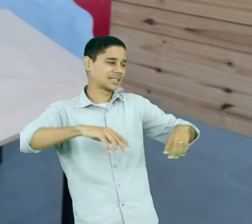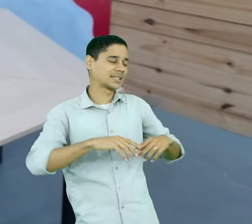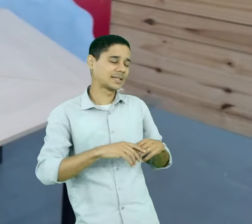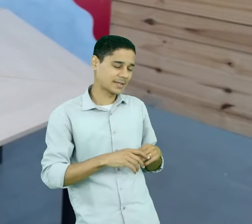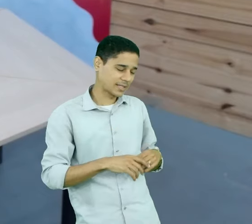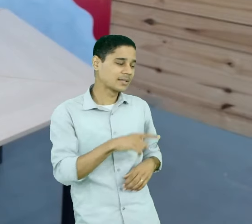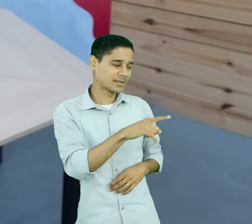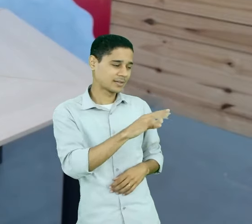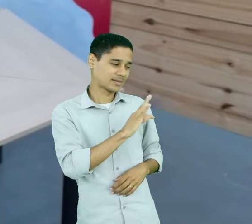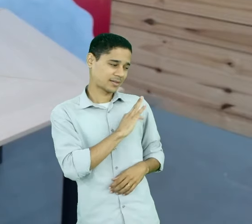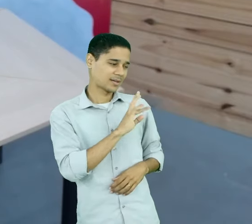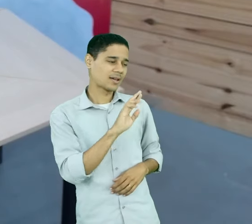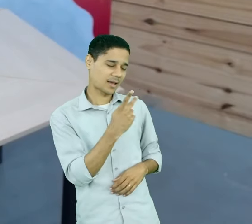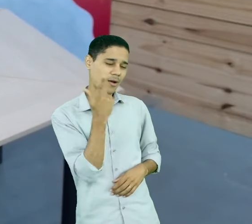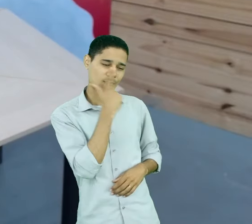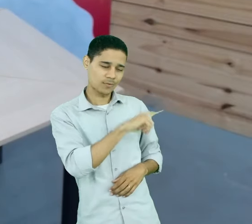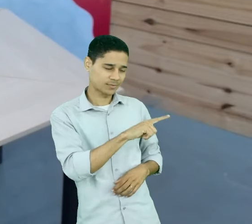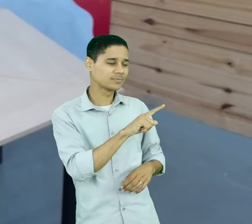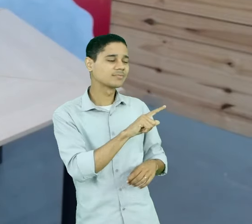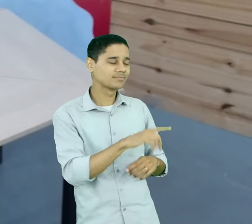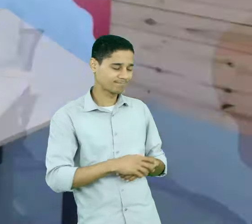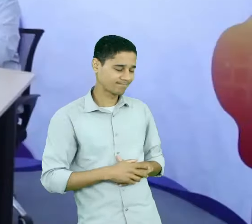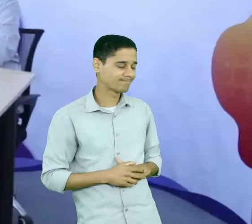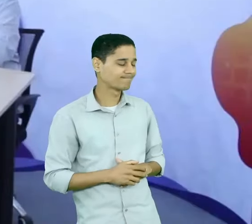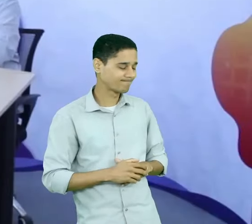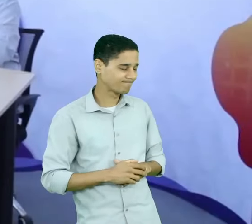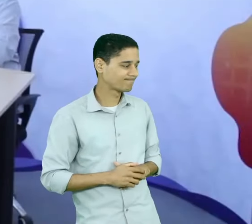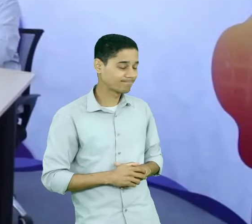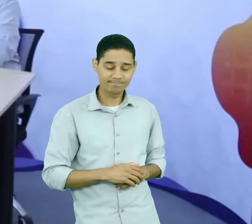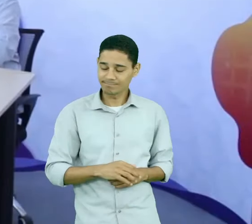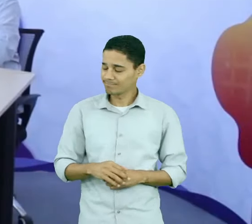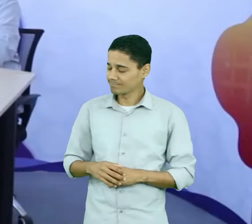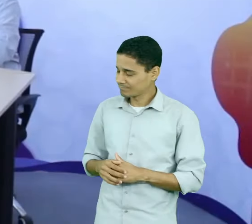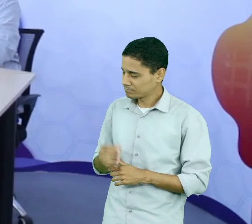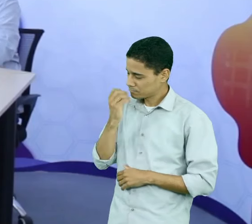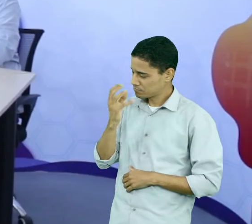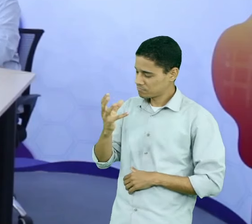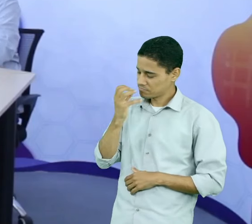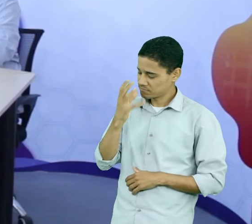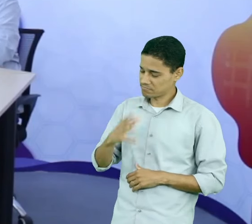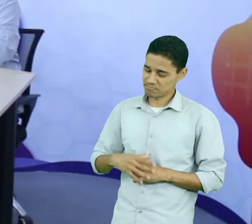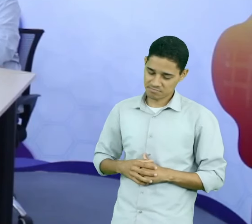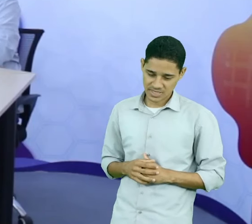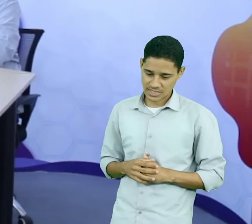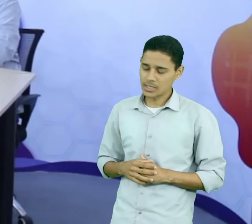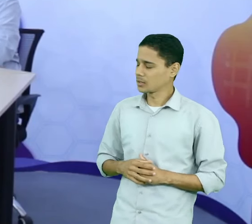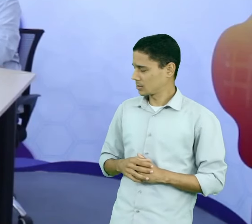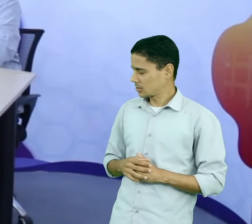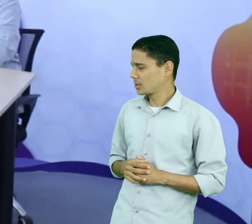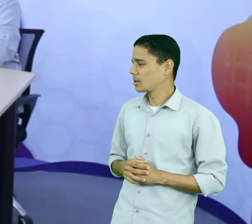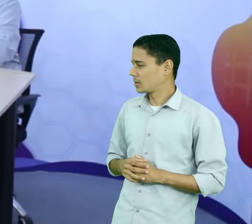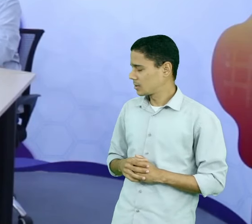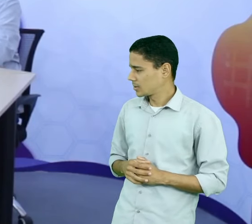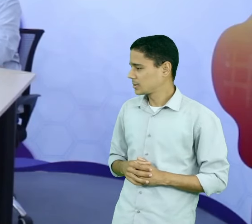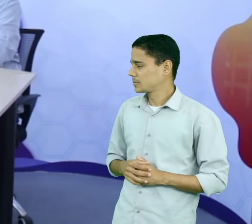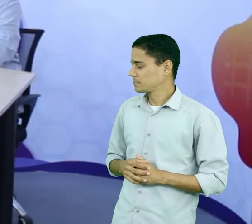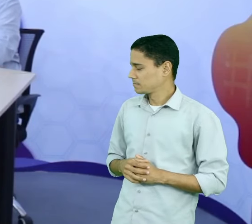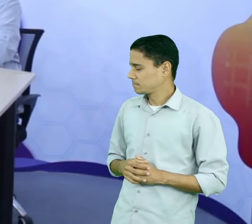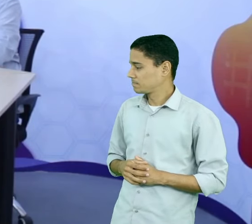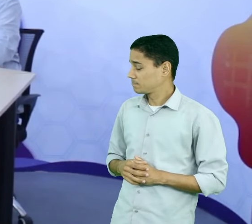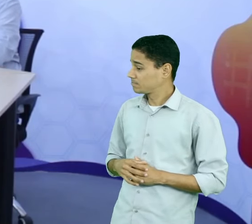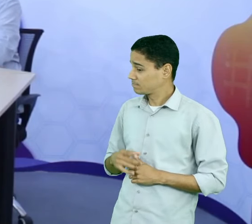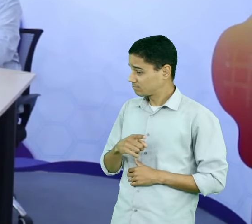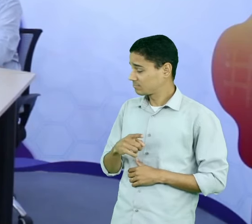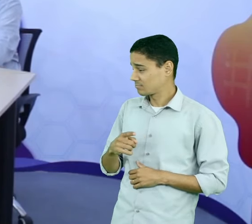técnico de RH, sem sombra de dúvidas. Que bom, que bom. É uma área, assim, bem rica,